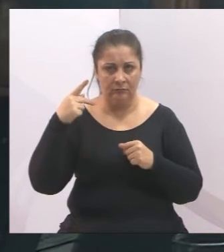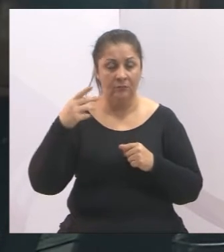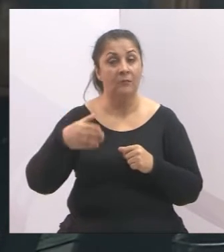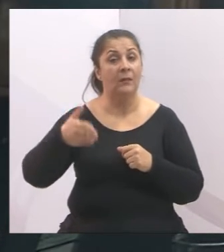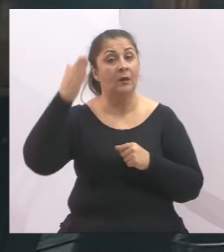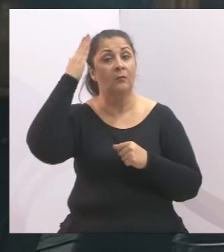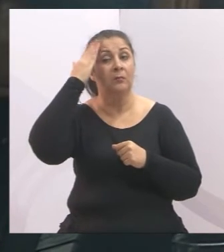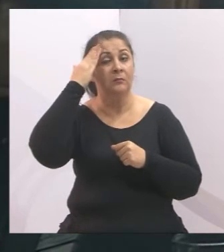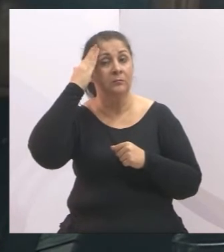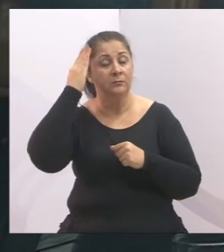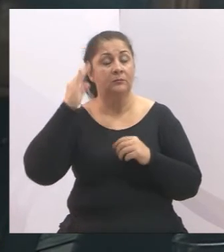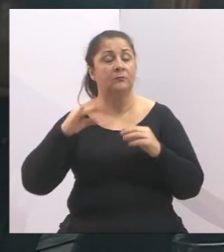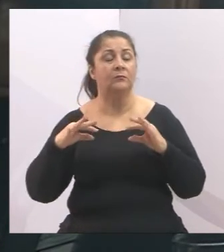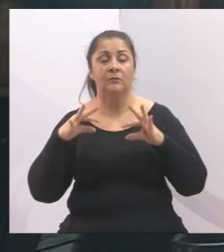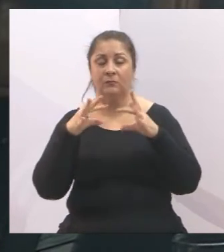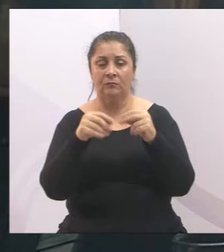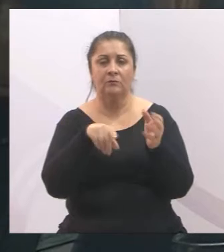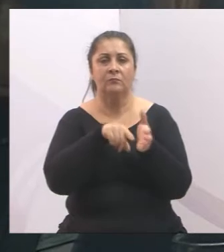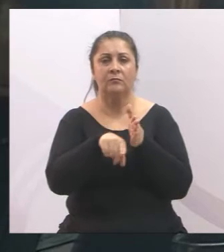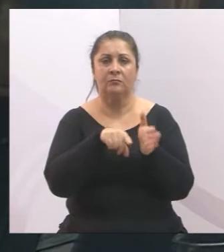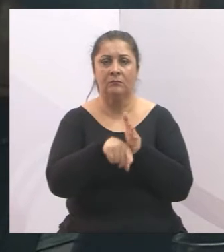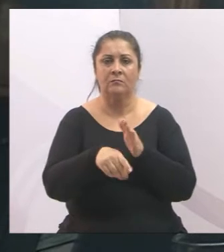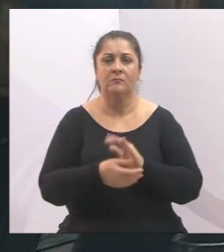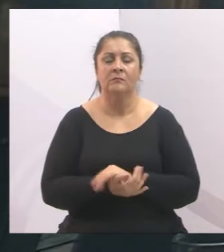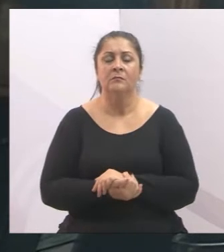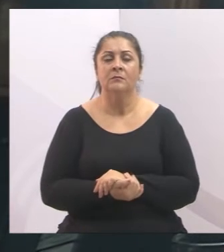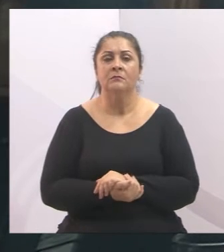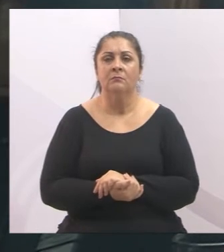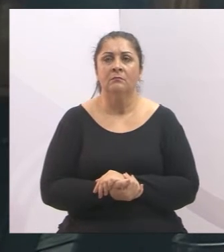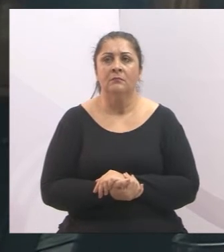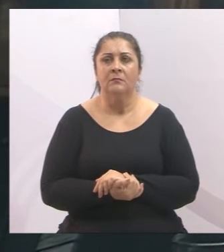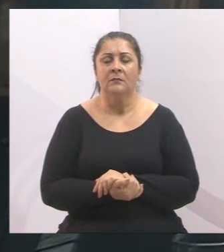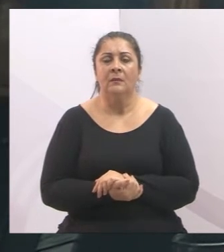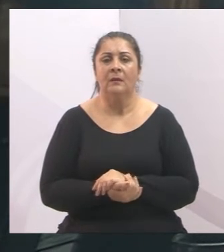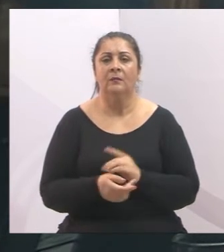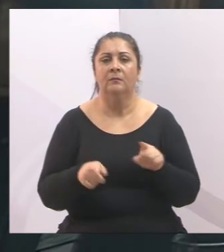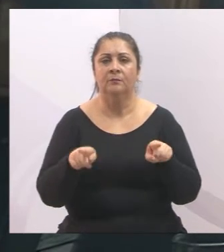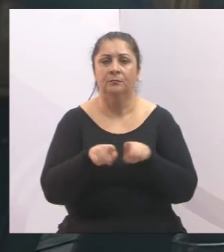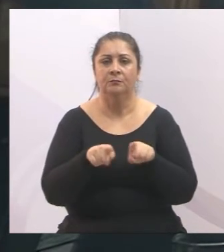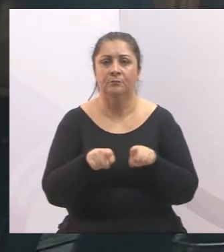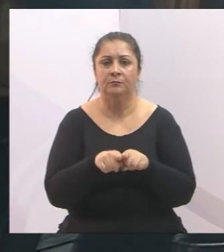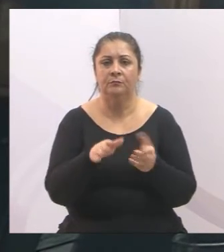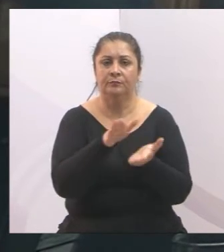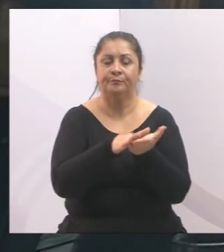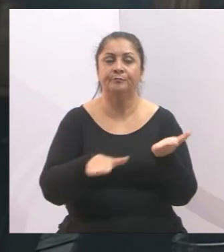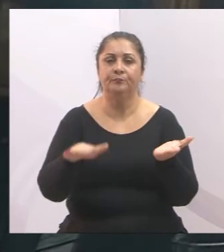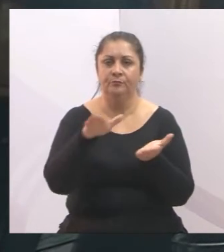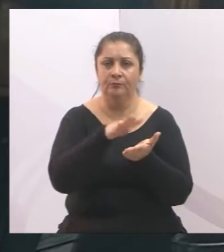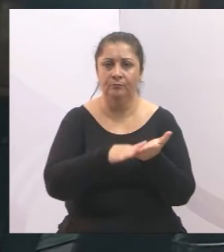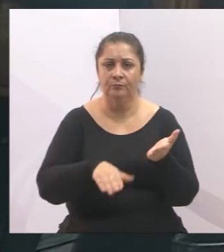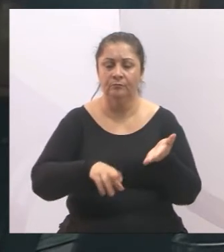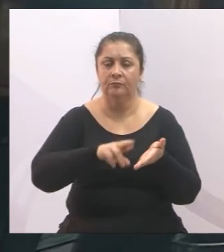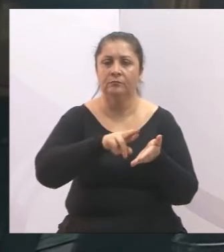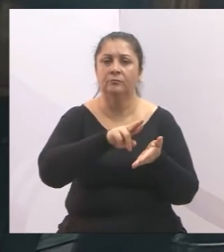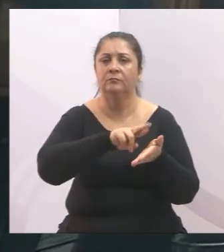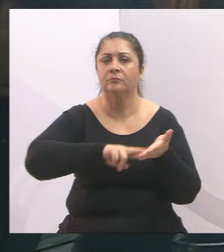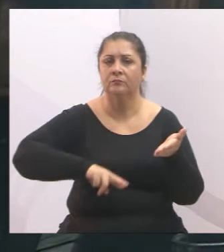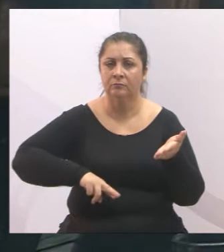do quanto foi apurado e também cópia do presente relatório ao Poder